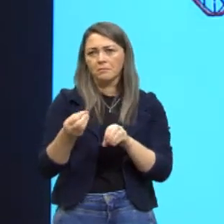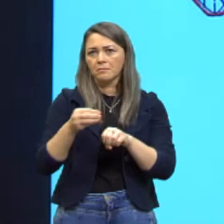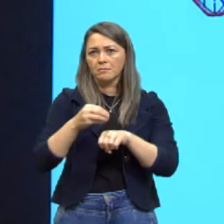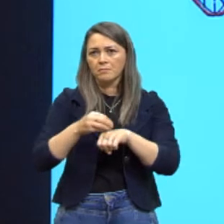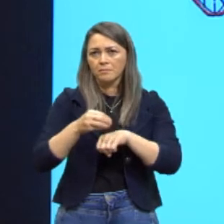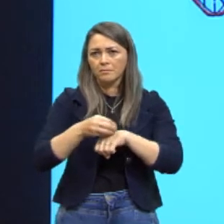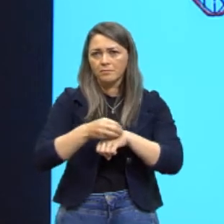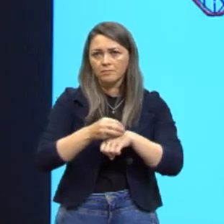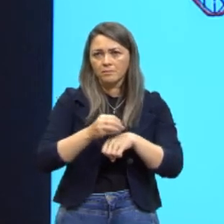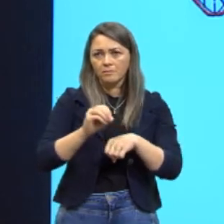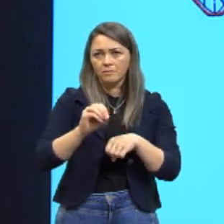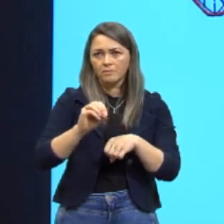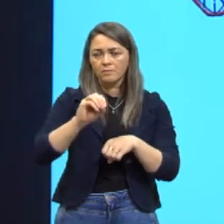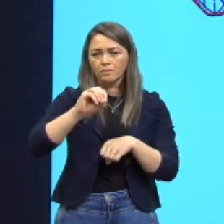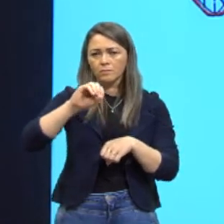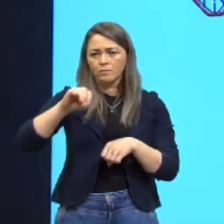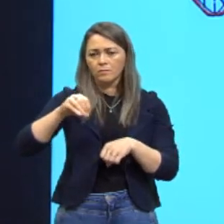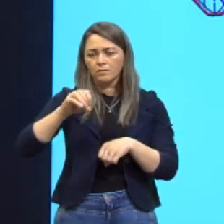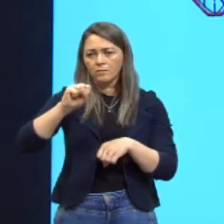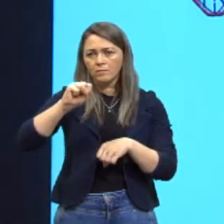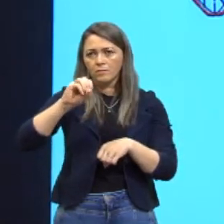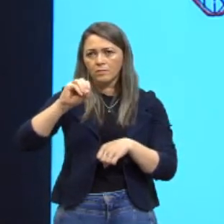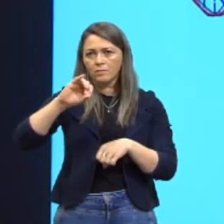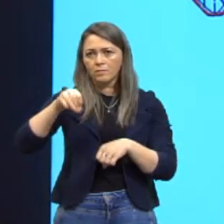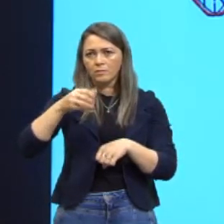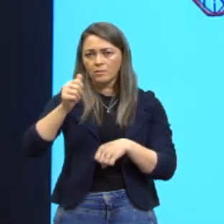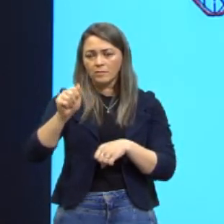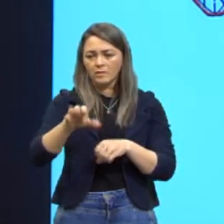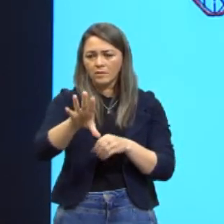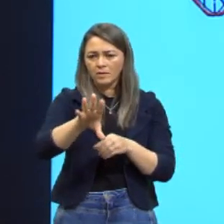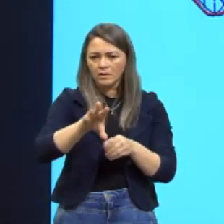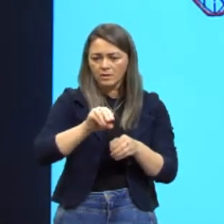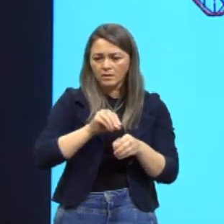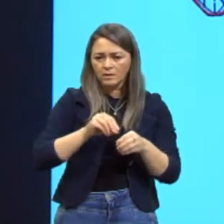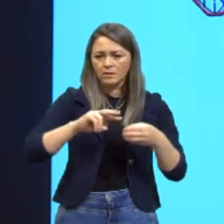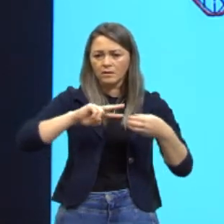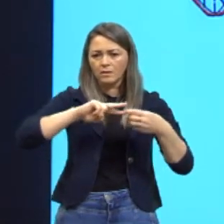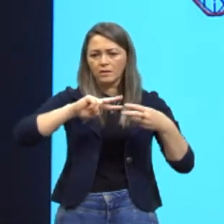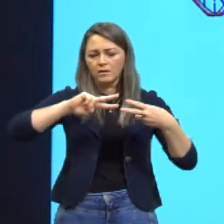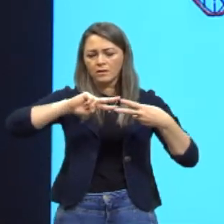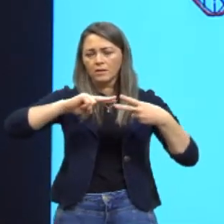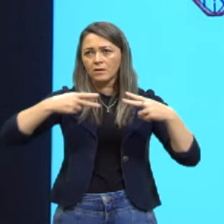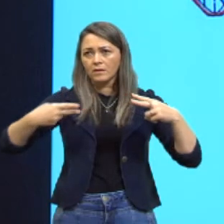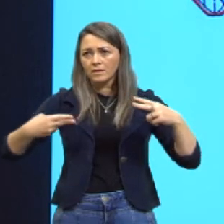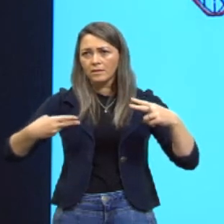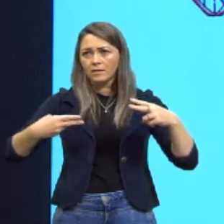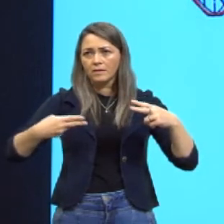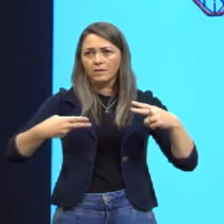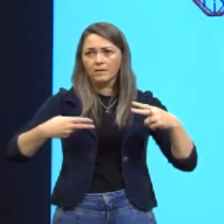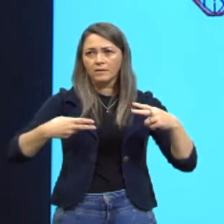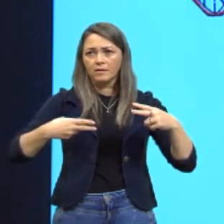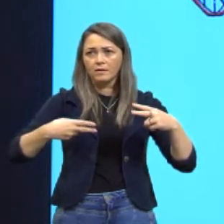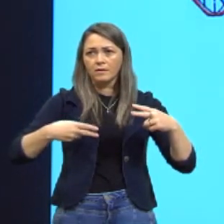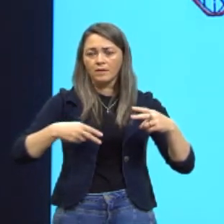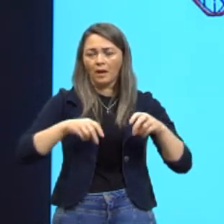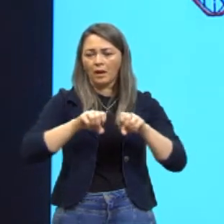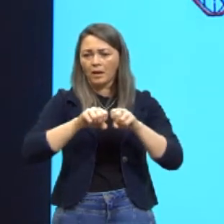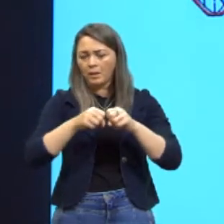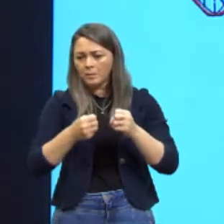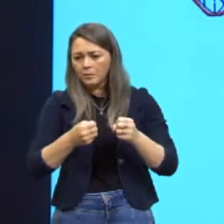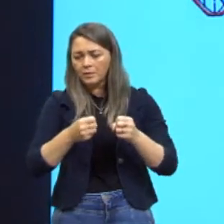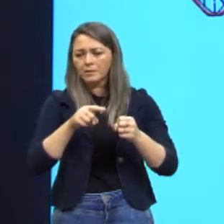Nós extraímos o DNA dela. Esse DNA é clivado, clivagem quer dizer quebrar, né?